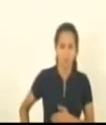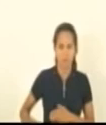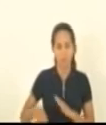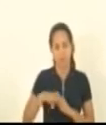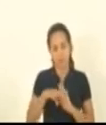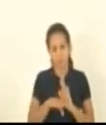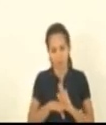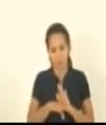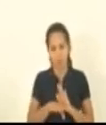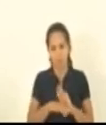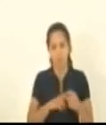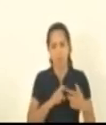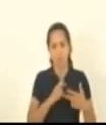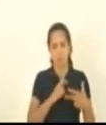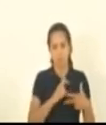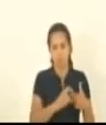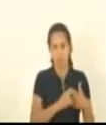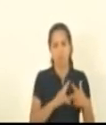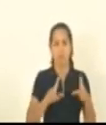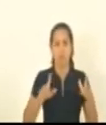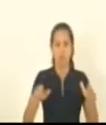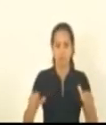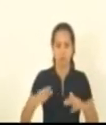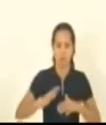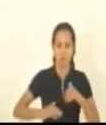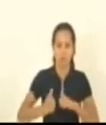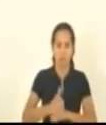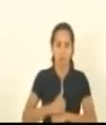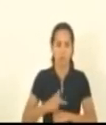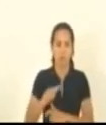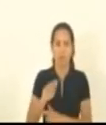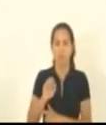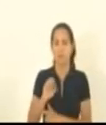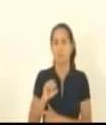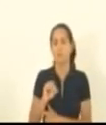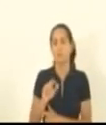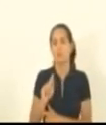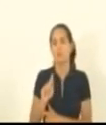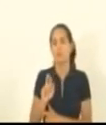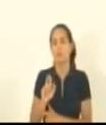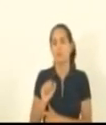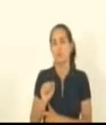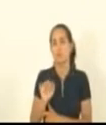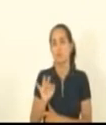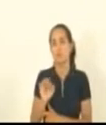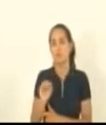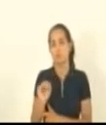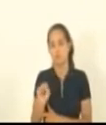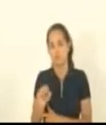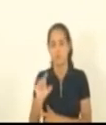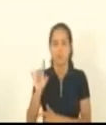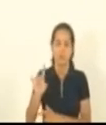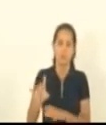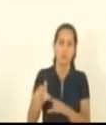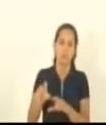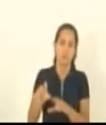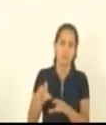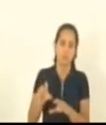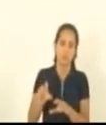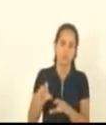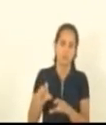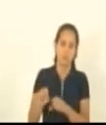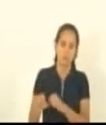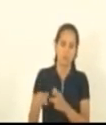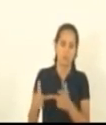executivo como geógrafos. O analista executivo tem direito, formação, história, tem